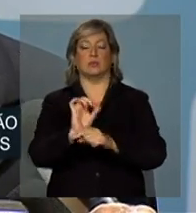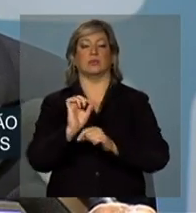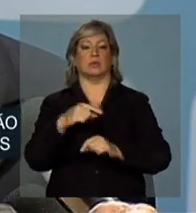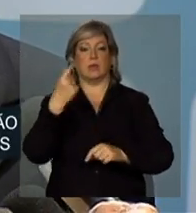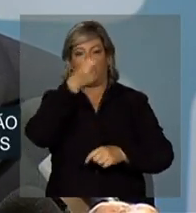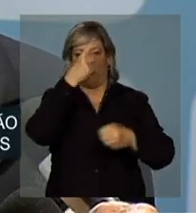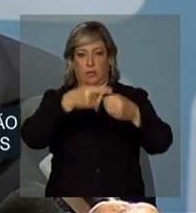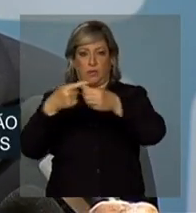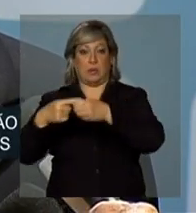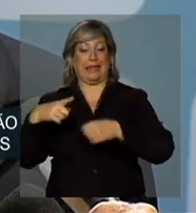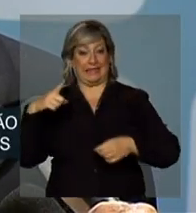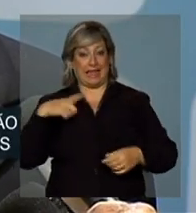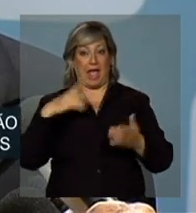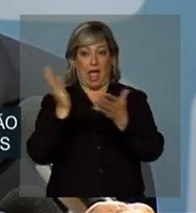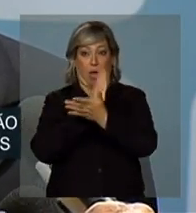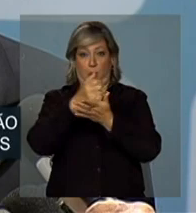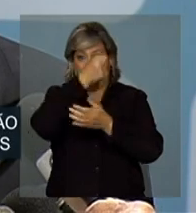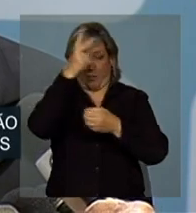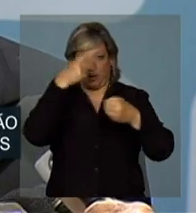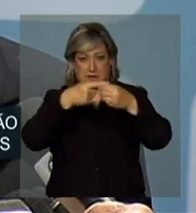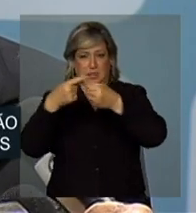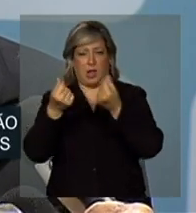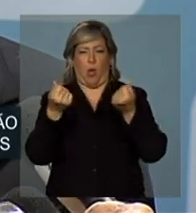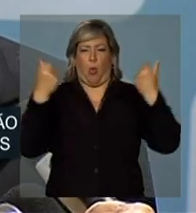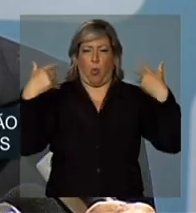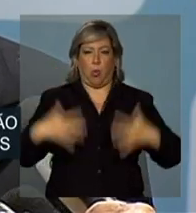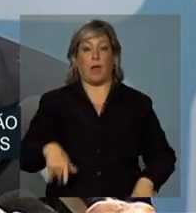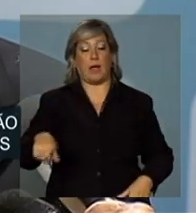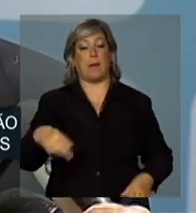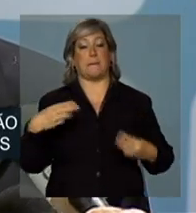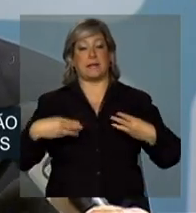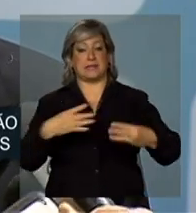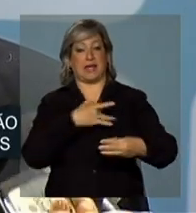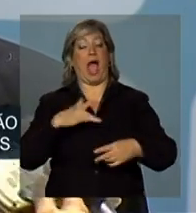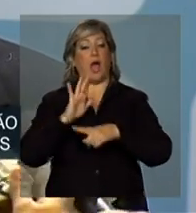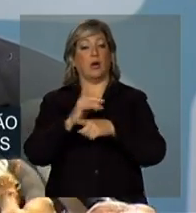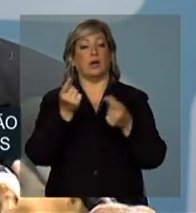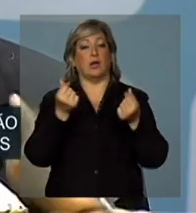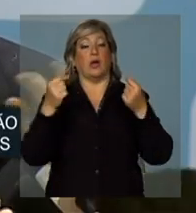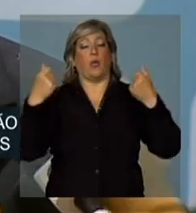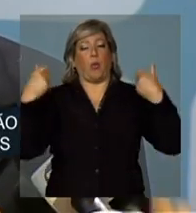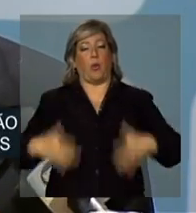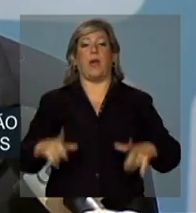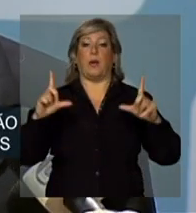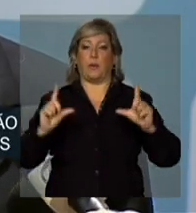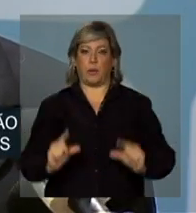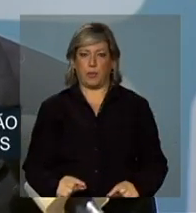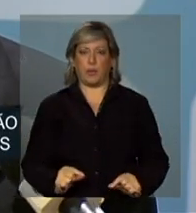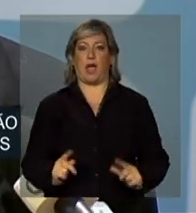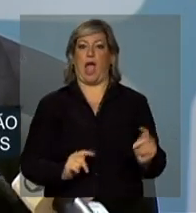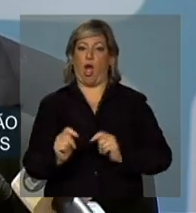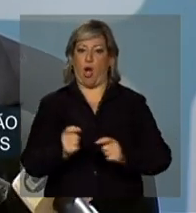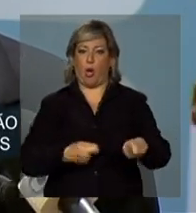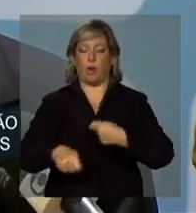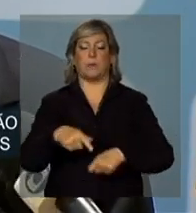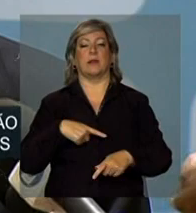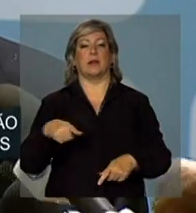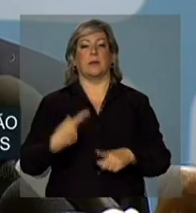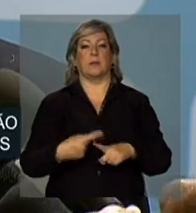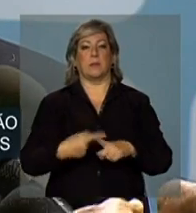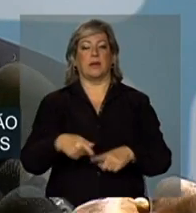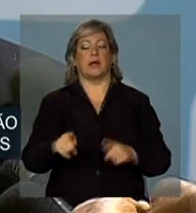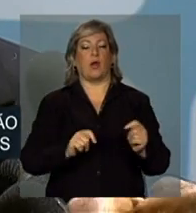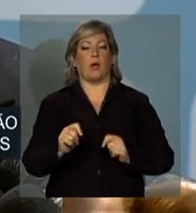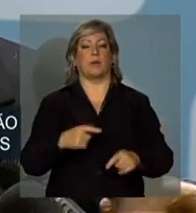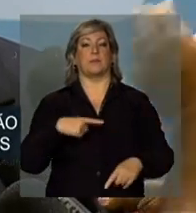município que chegou a gastar um, dois milhões para desenvolver um sistema próprio de informação. Agora, o Ministério colocou de